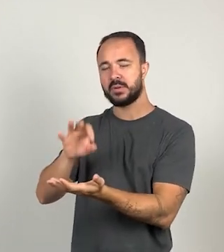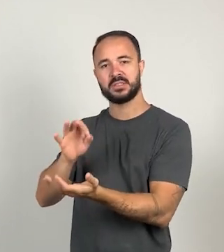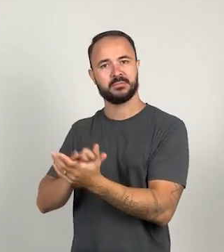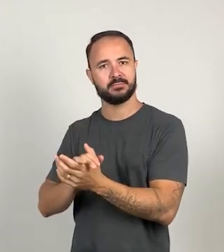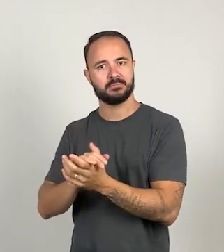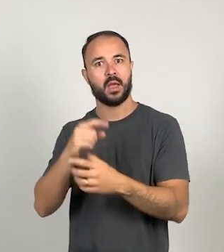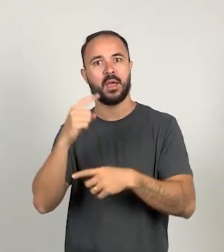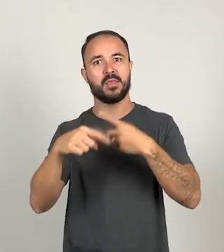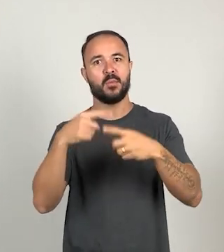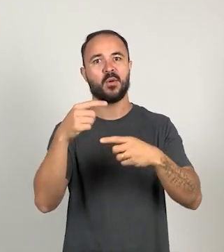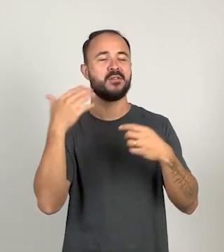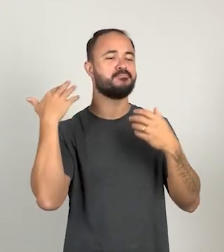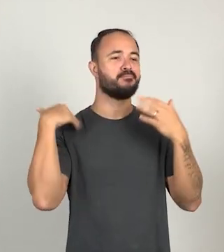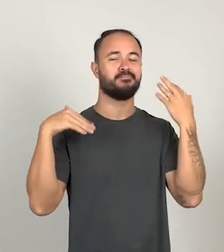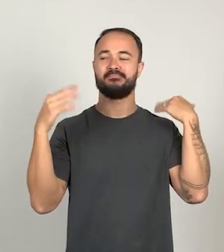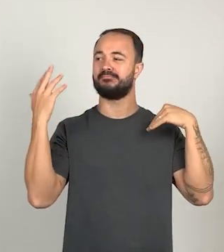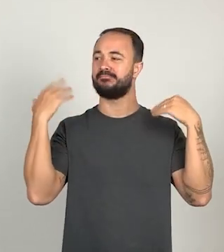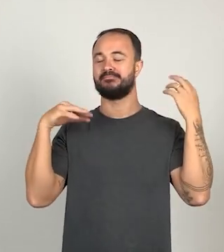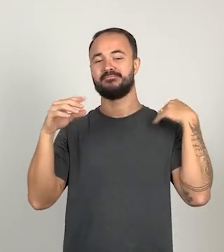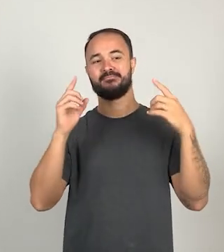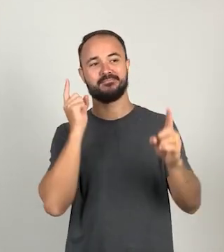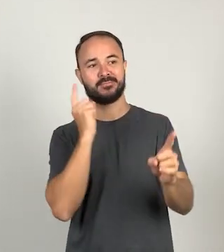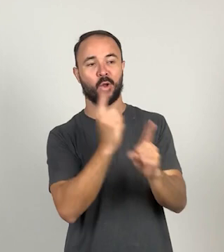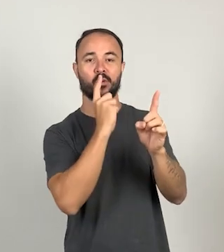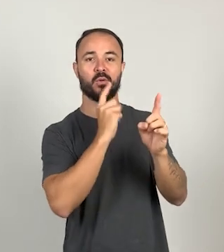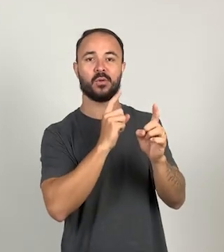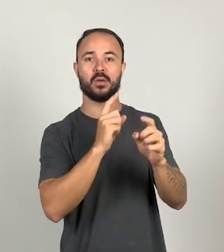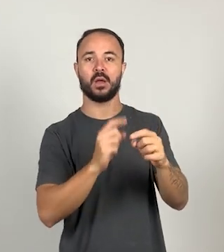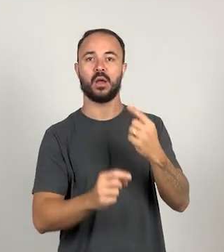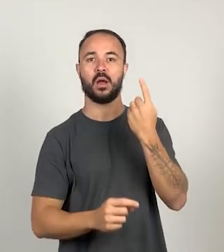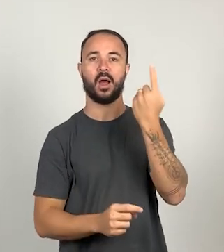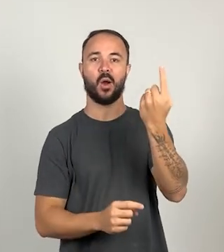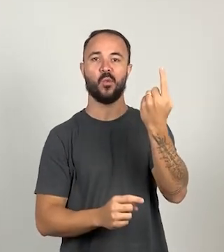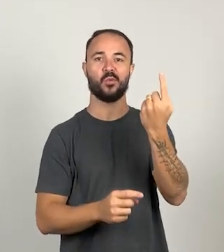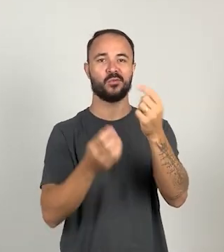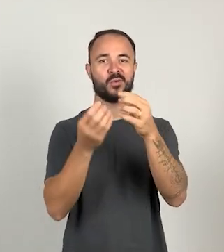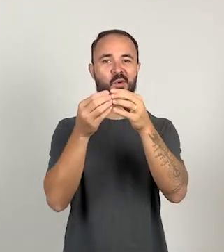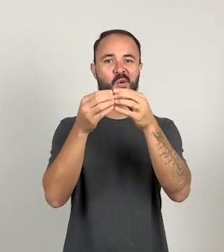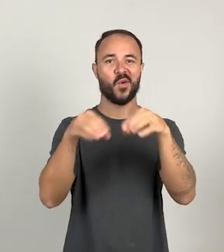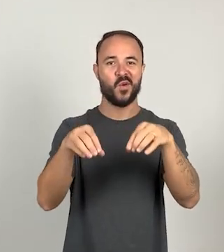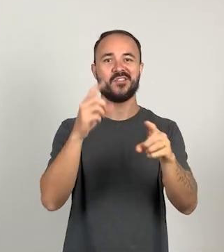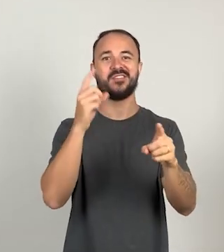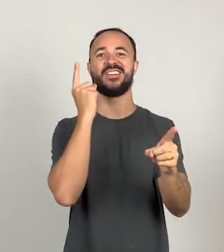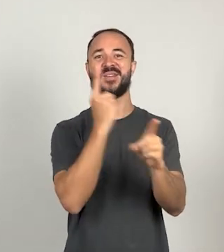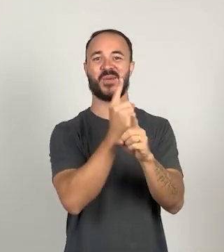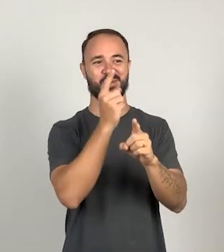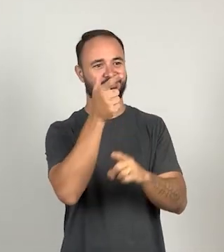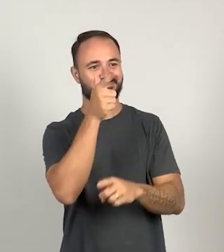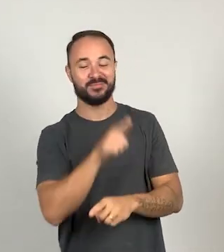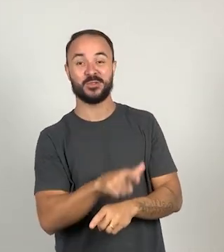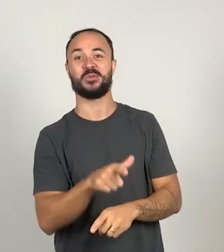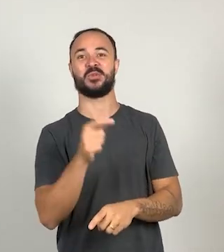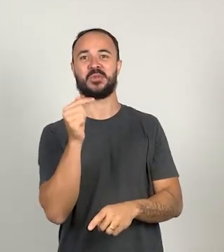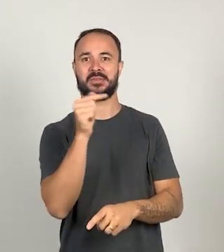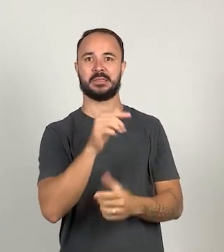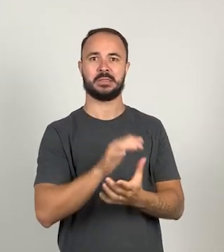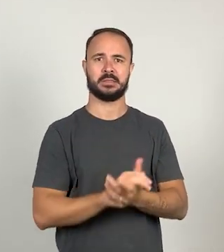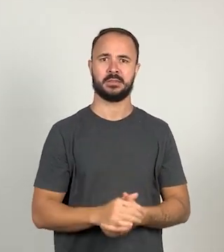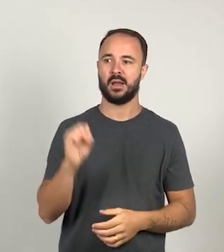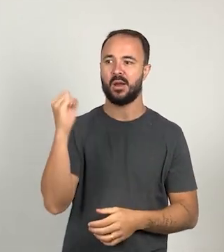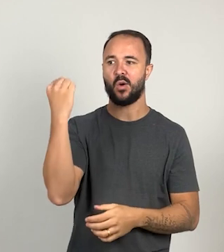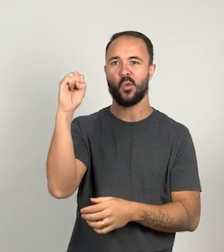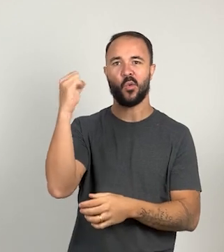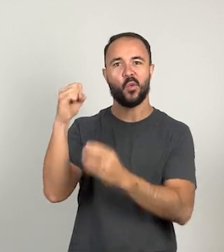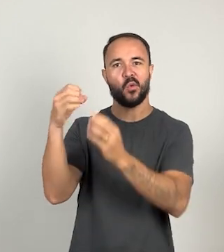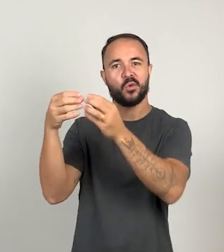quando foi passear mais um ovo, ela achou. Oito